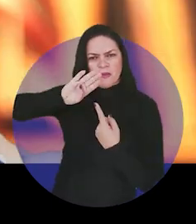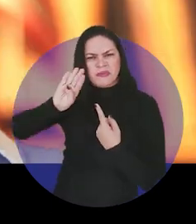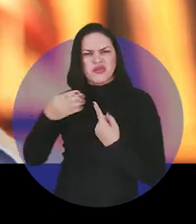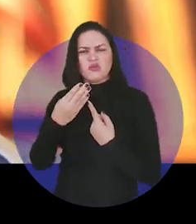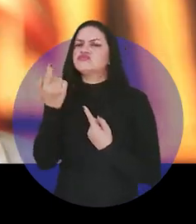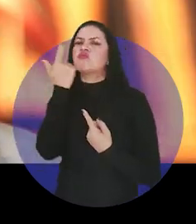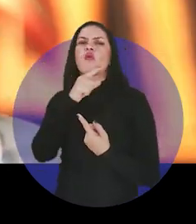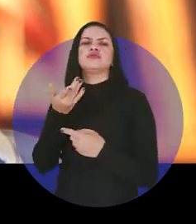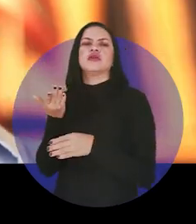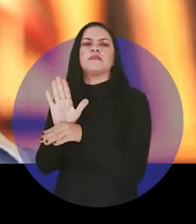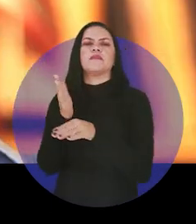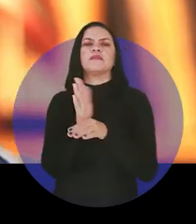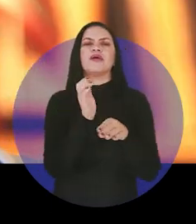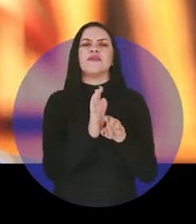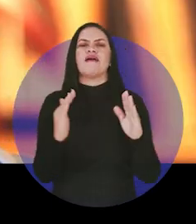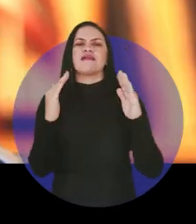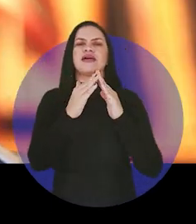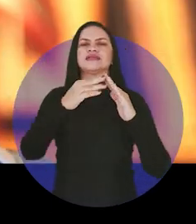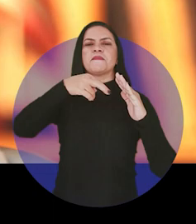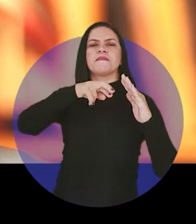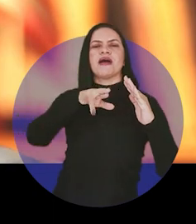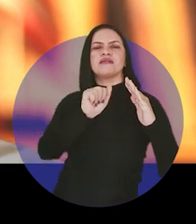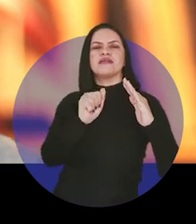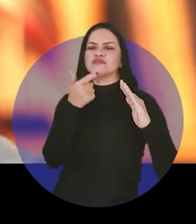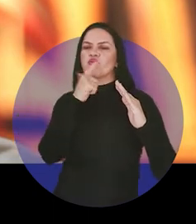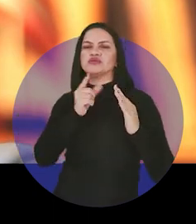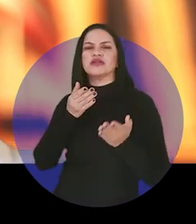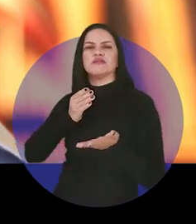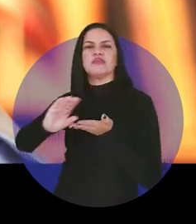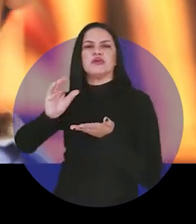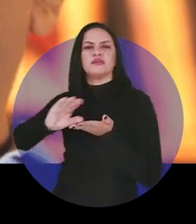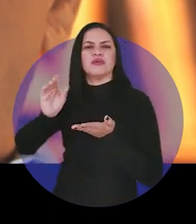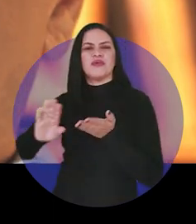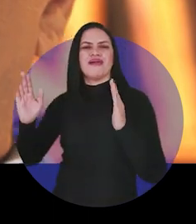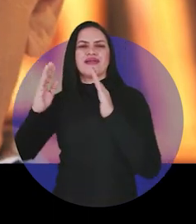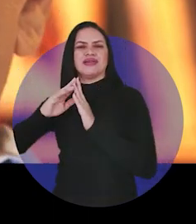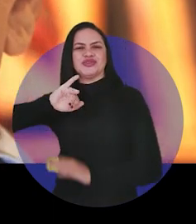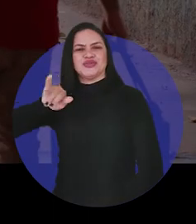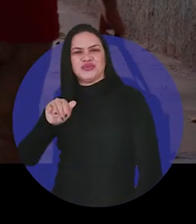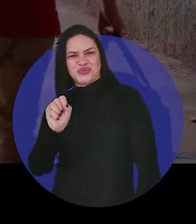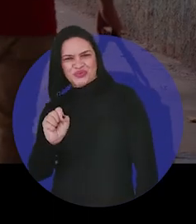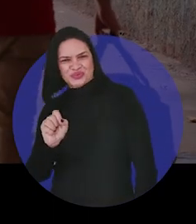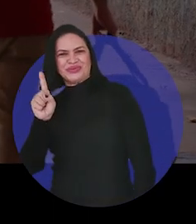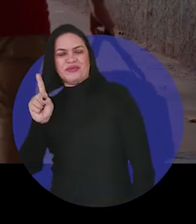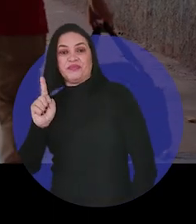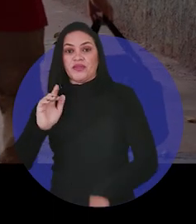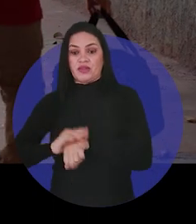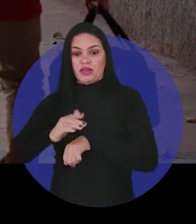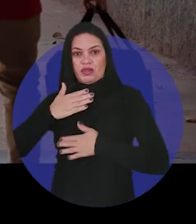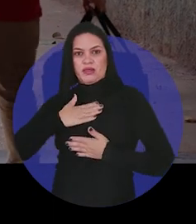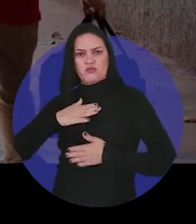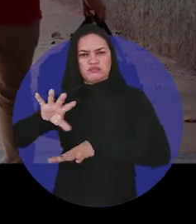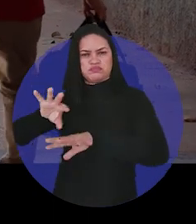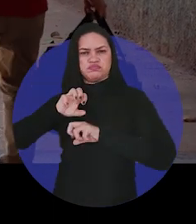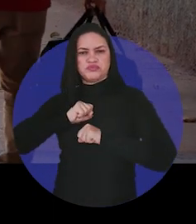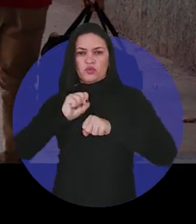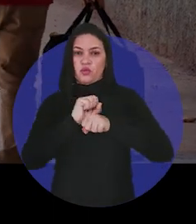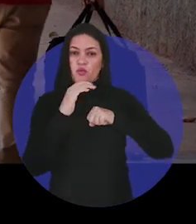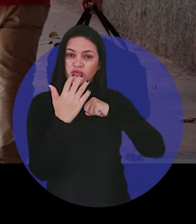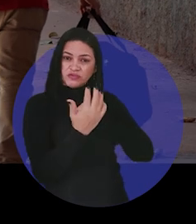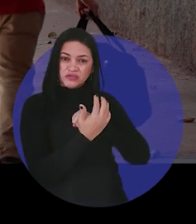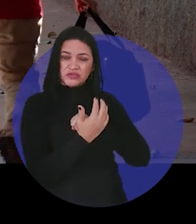Chegue na casa de Dona Maria. Chegue na casa do senhor José. Eu fui cometido da Covid-19.